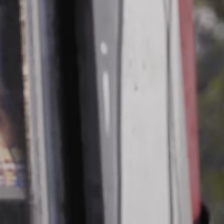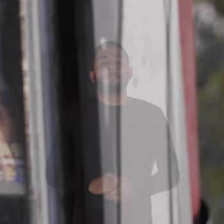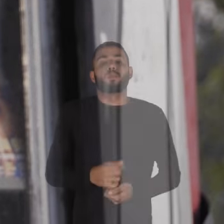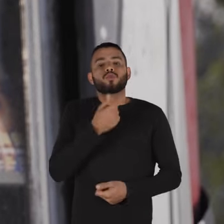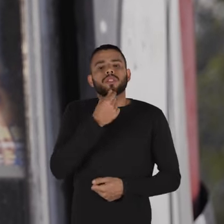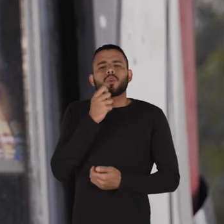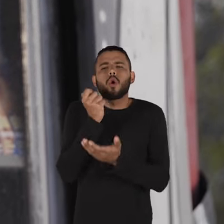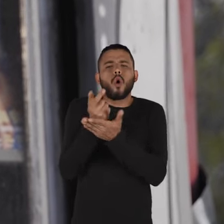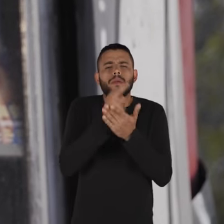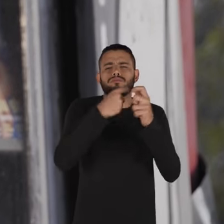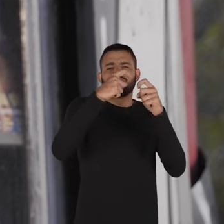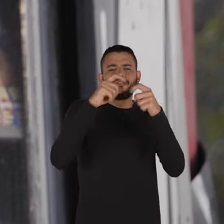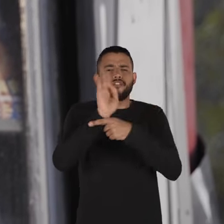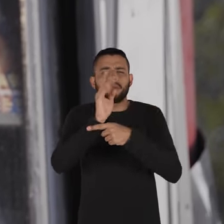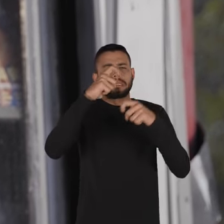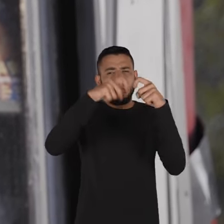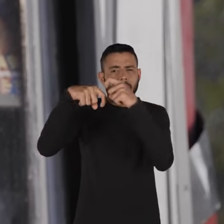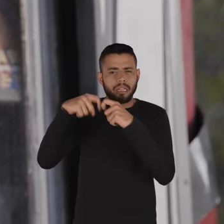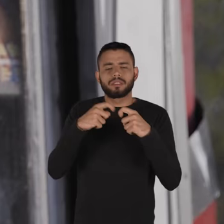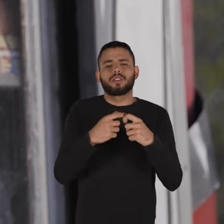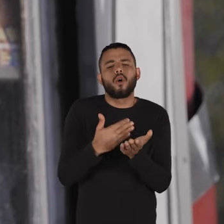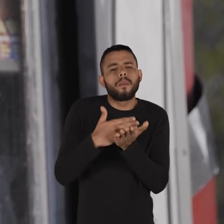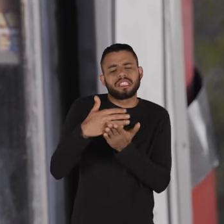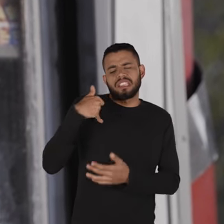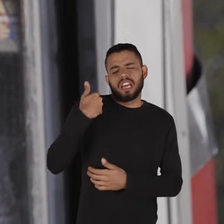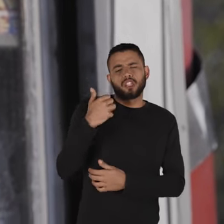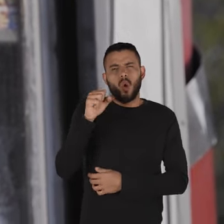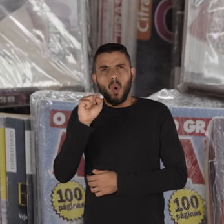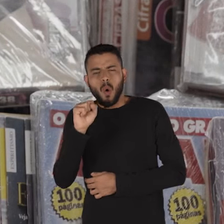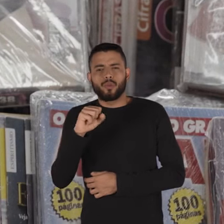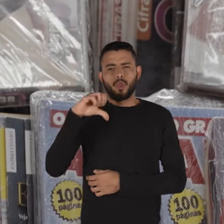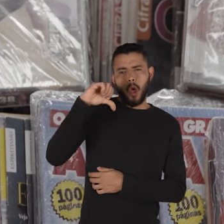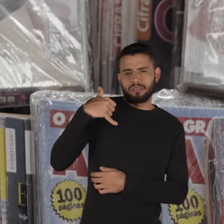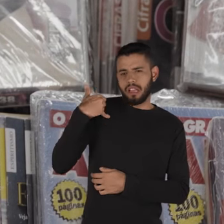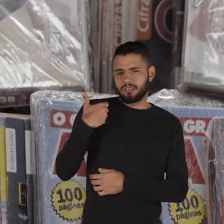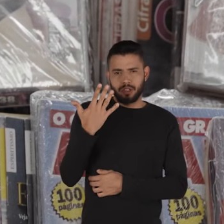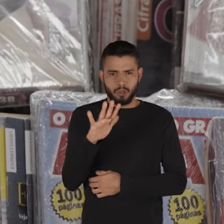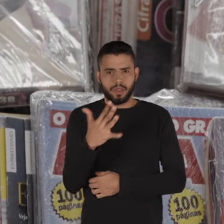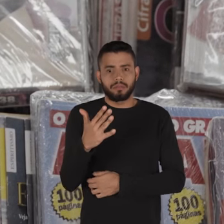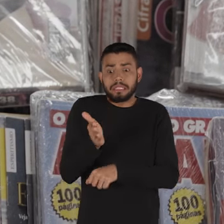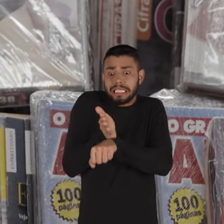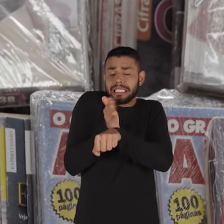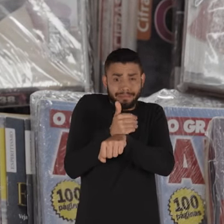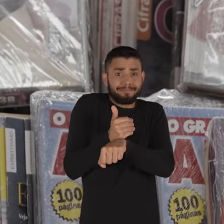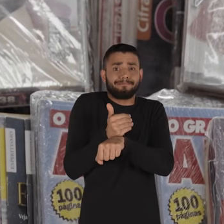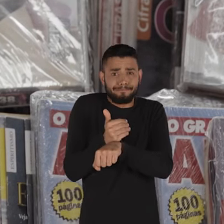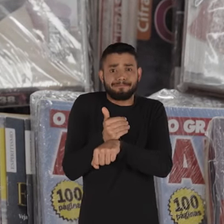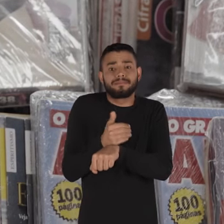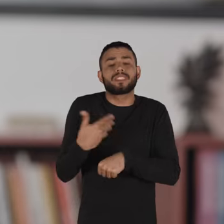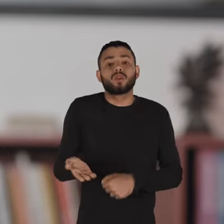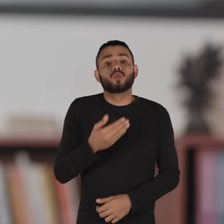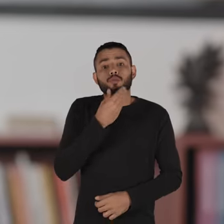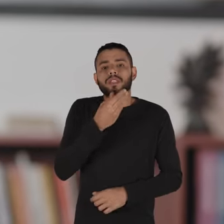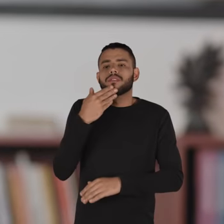O consumo de pornografia atualmente nos meninos começa na fase de 8 a 9 anos de idade. Quer dizer, é uma coisa muito precoce,